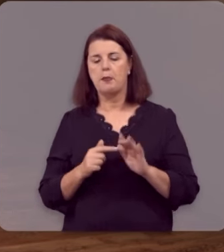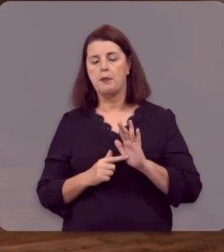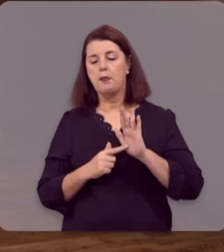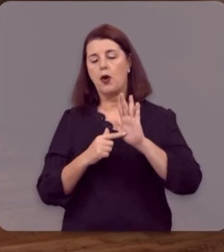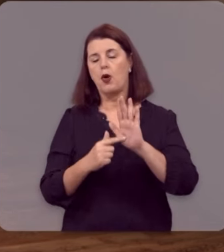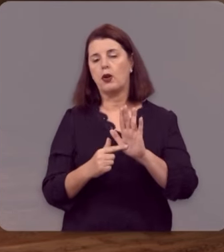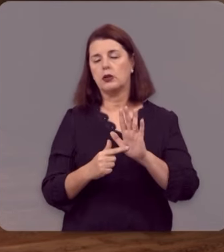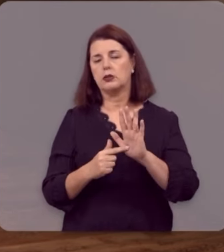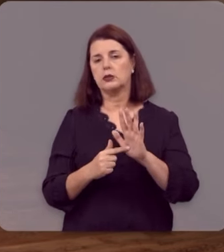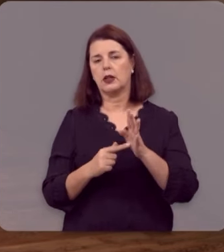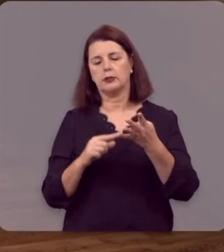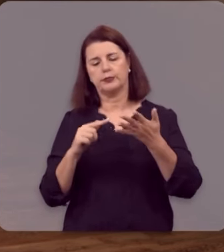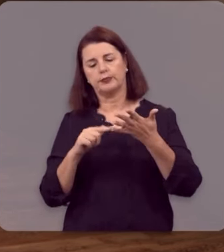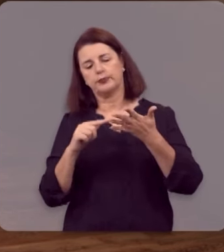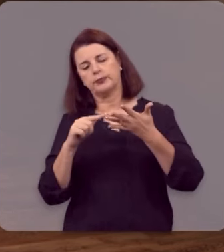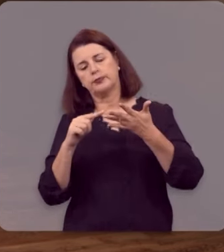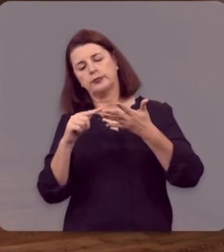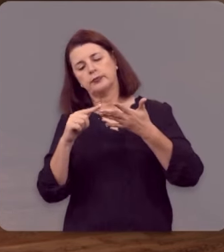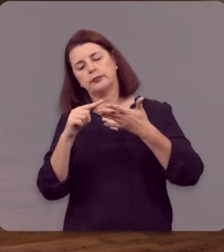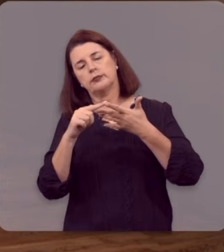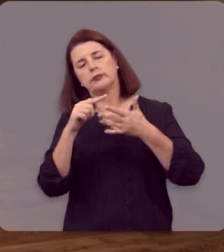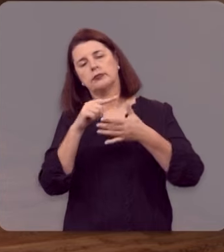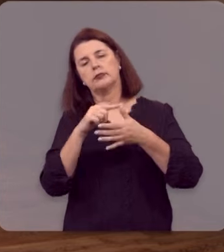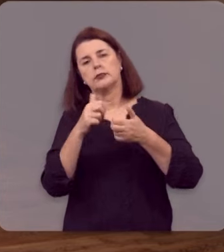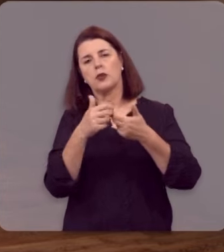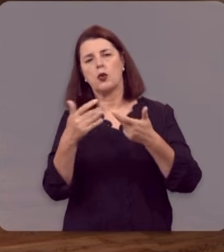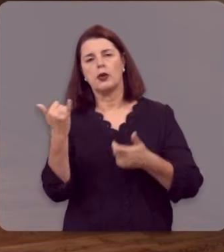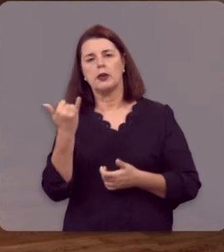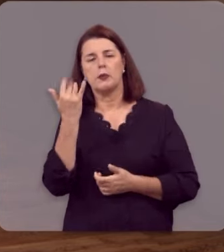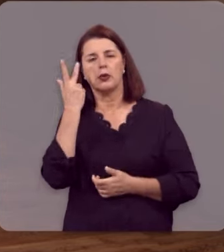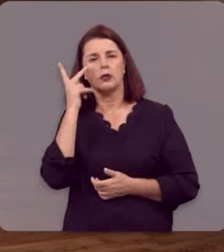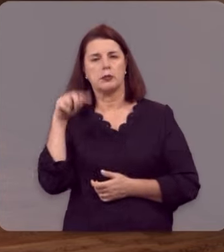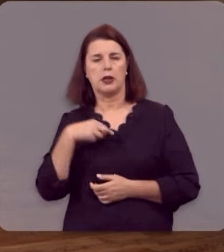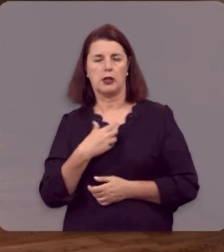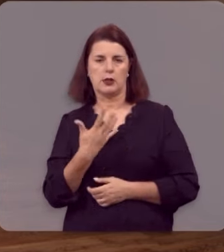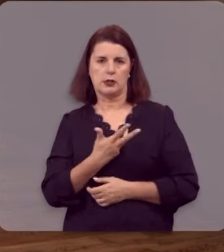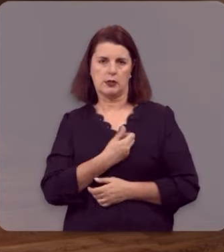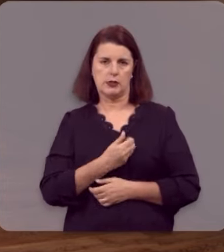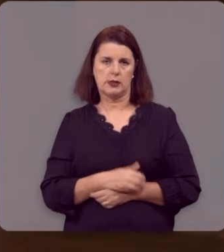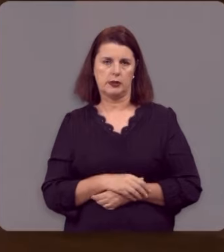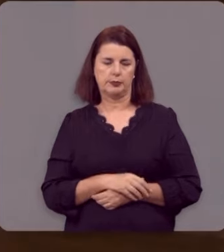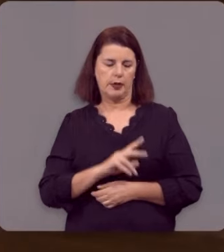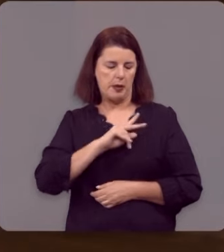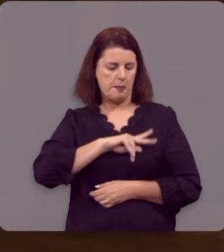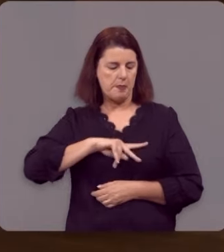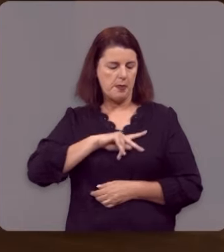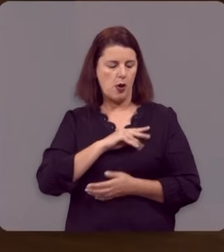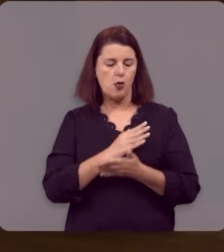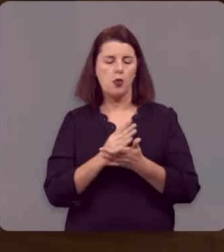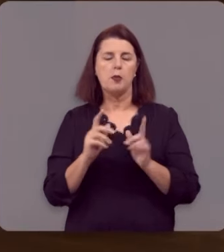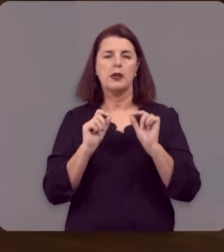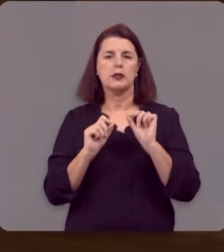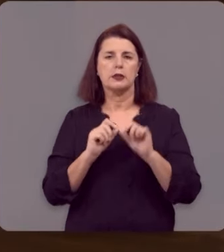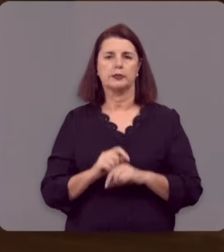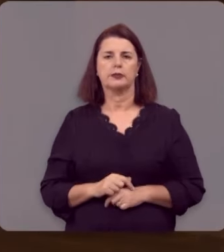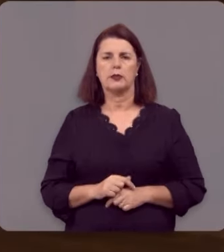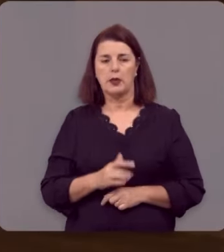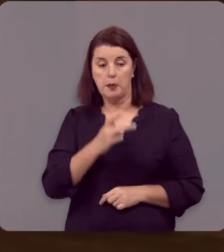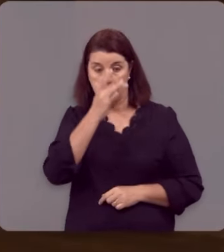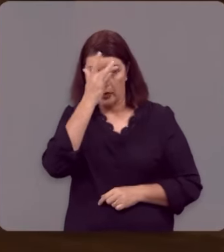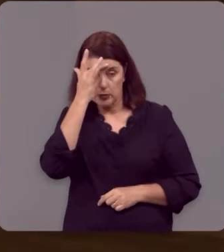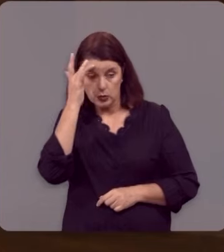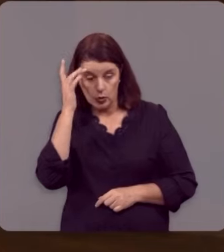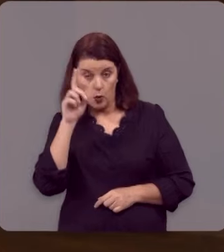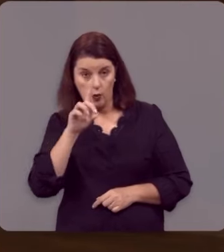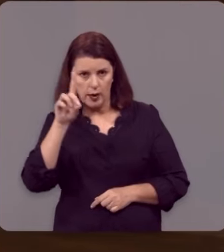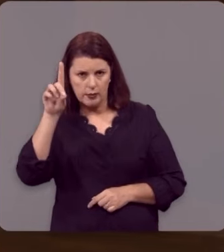os elos da nossa salvação. E Paulo começa assim, aos